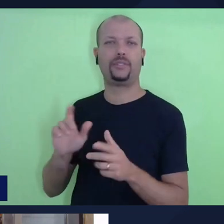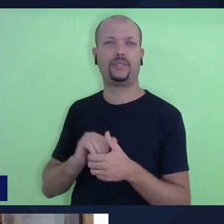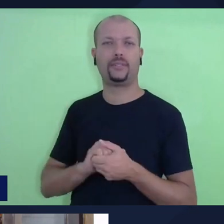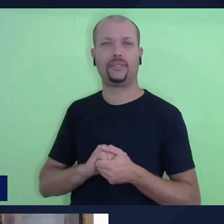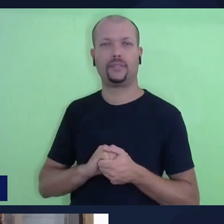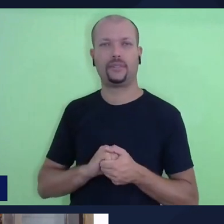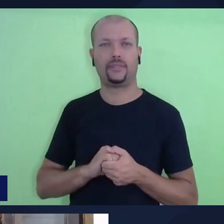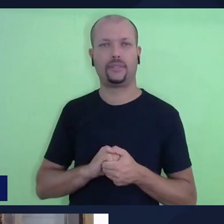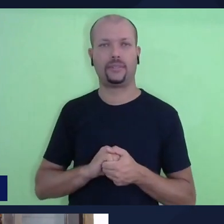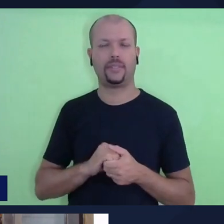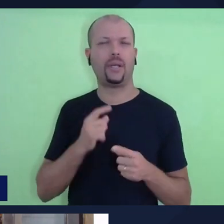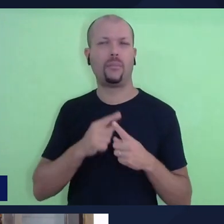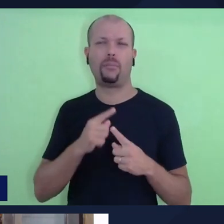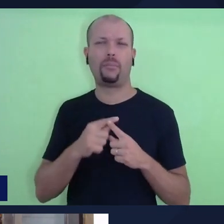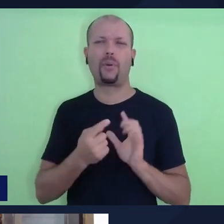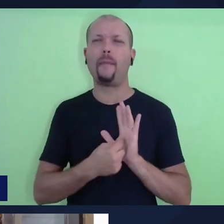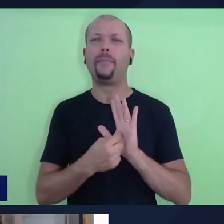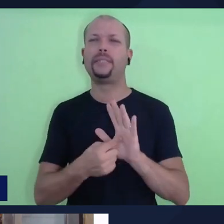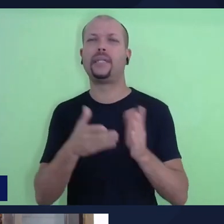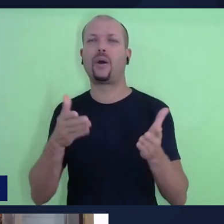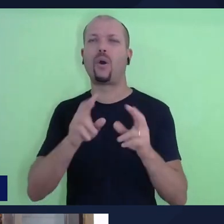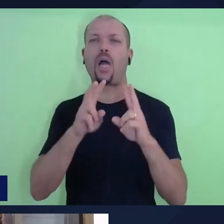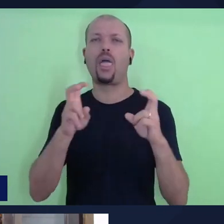Por que que eu trouxe essa temática?